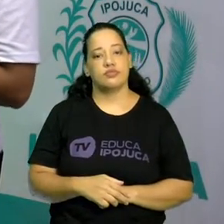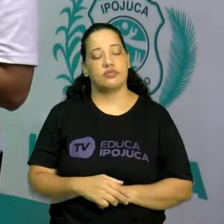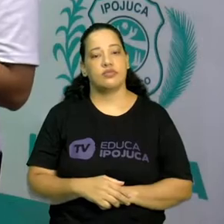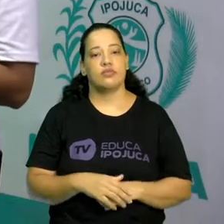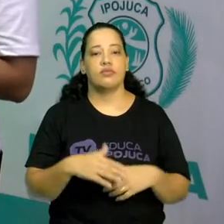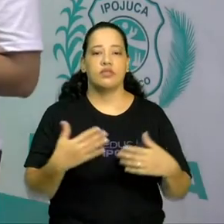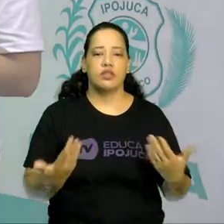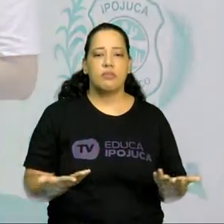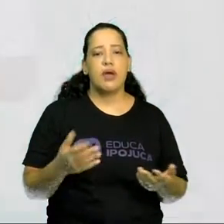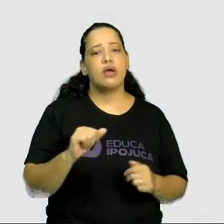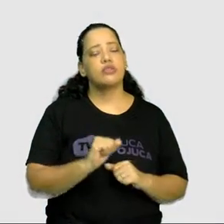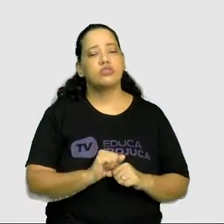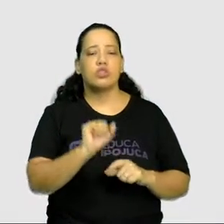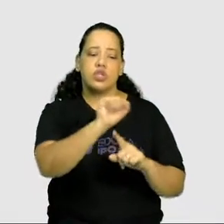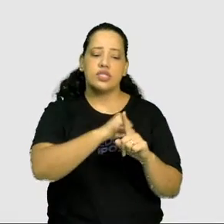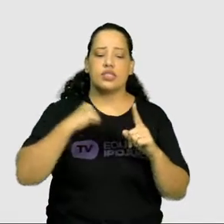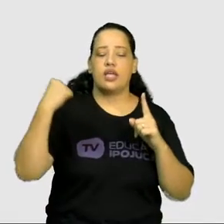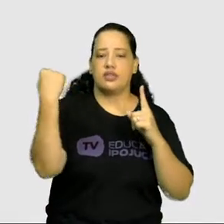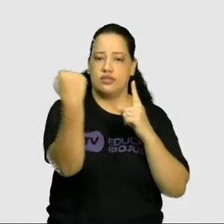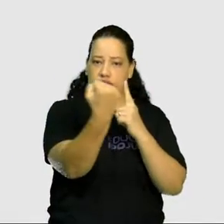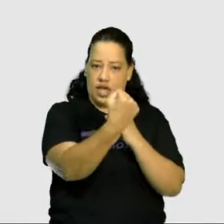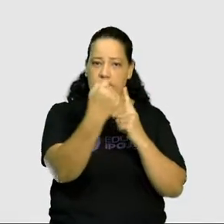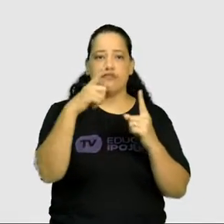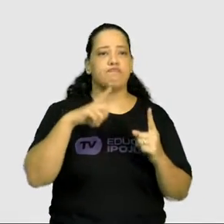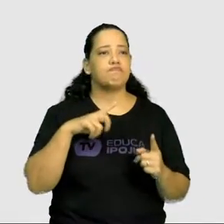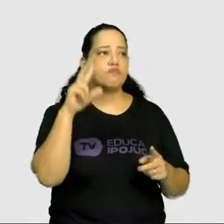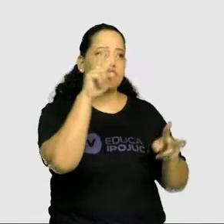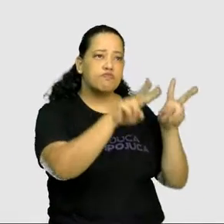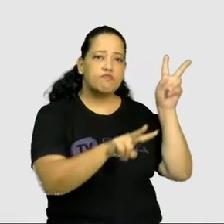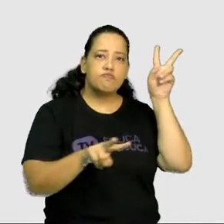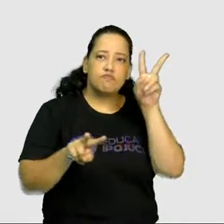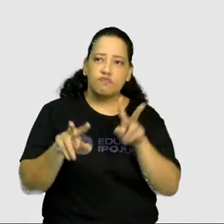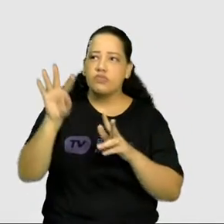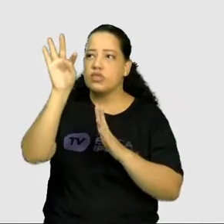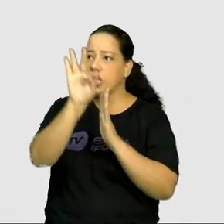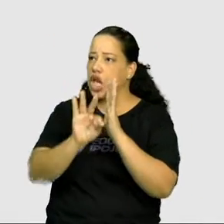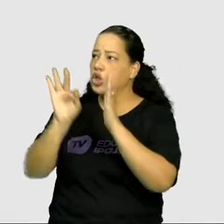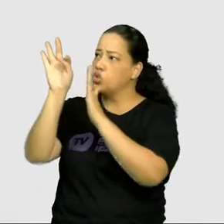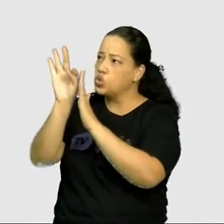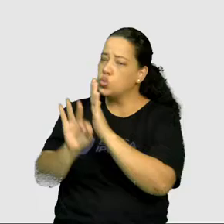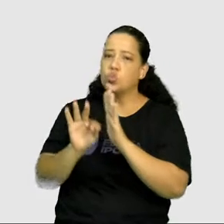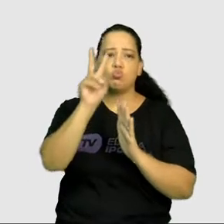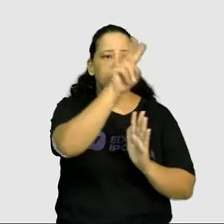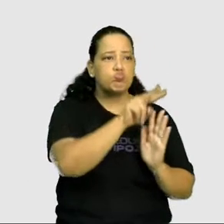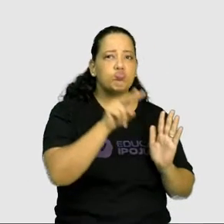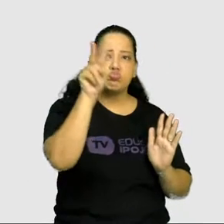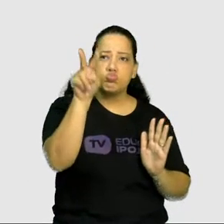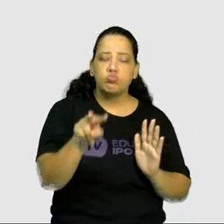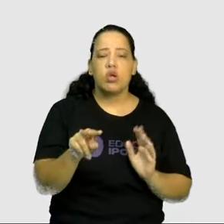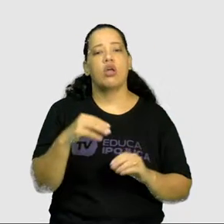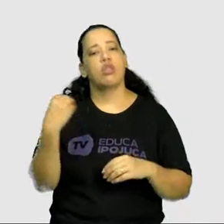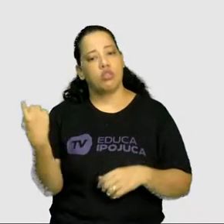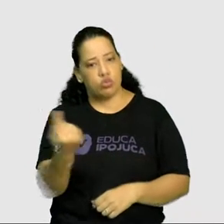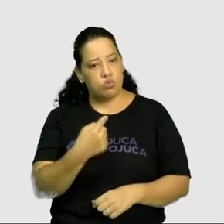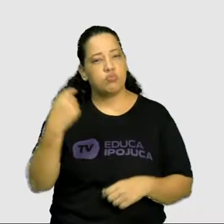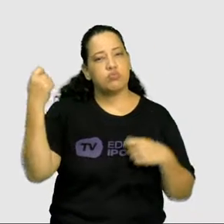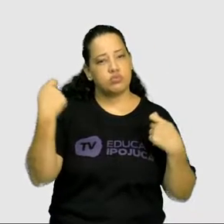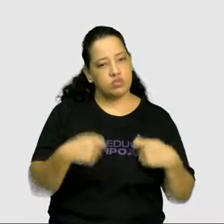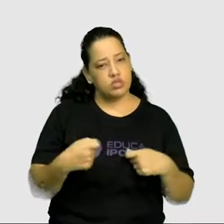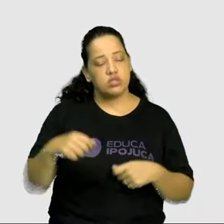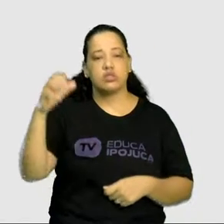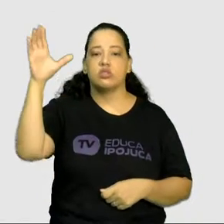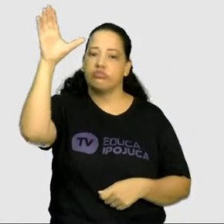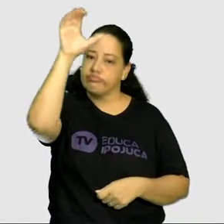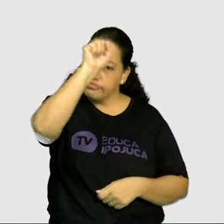A função social dos diversos gêneros textuais, e aí vamos compreender um pouco? Para compreender como determinado